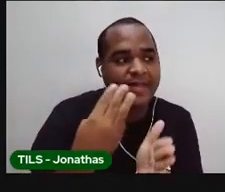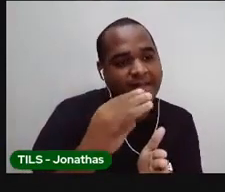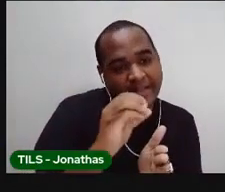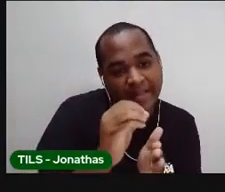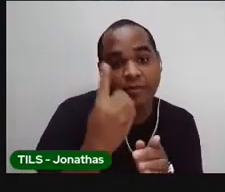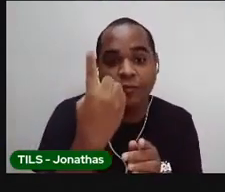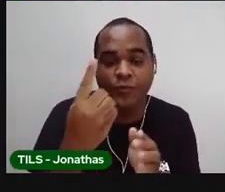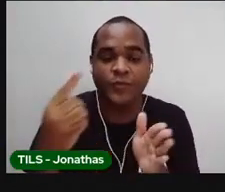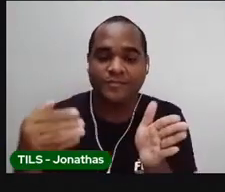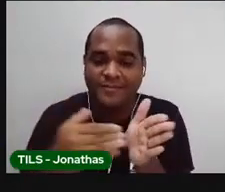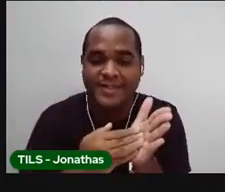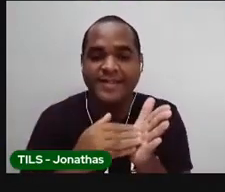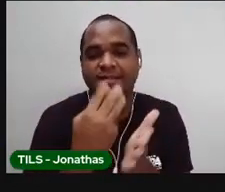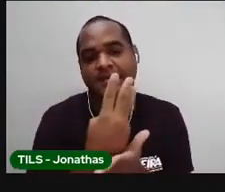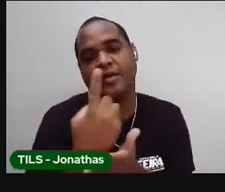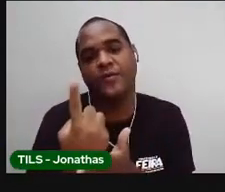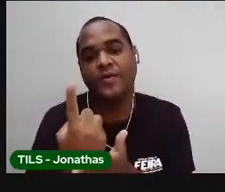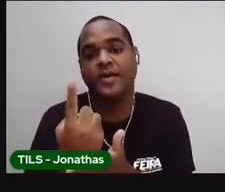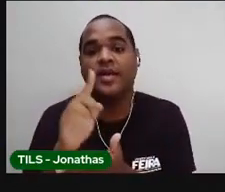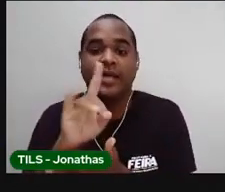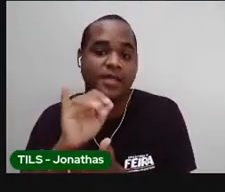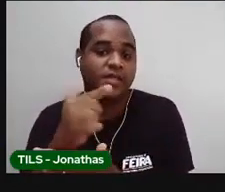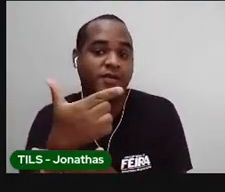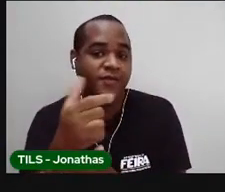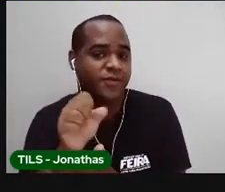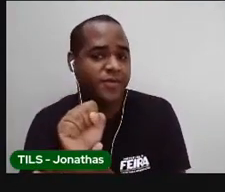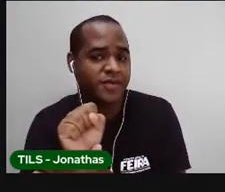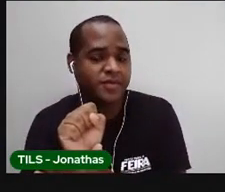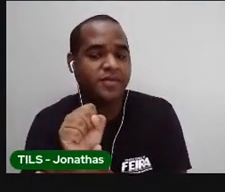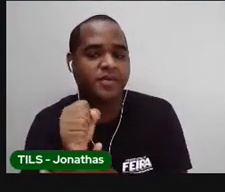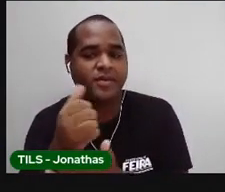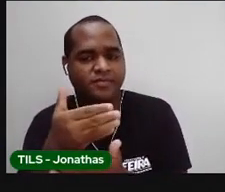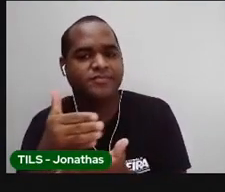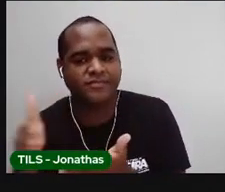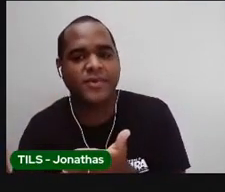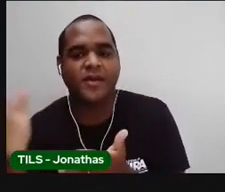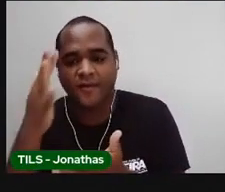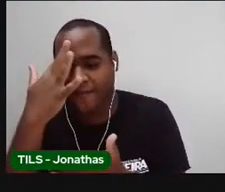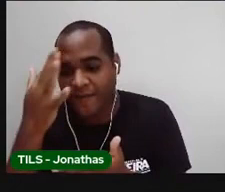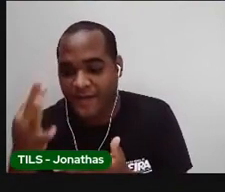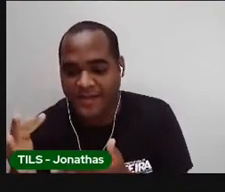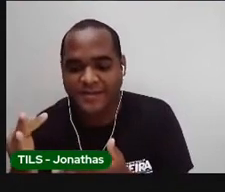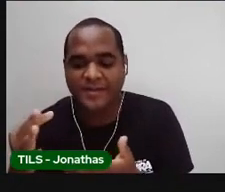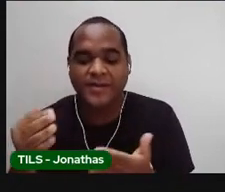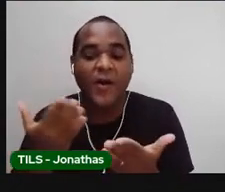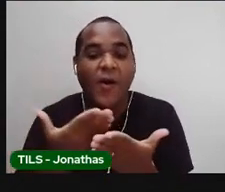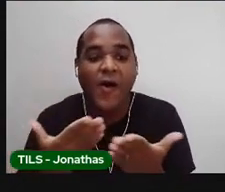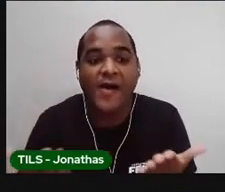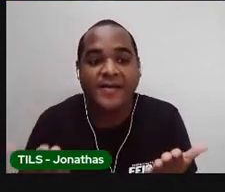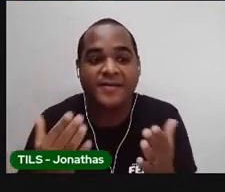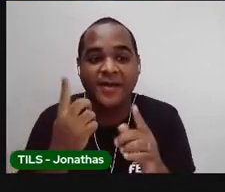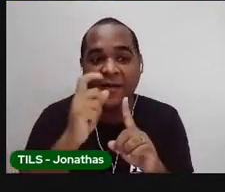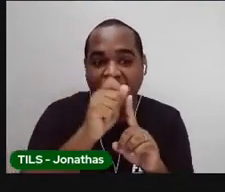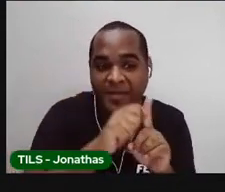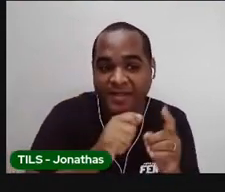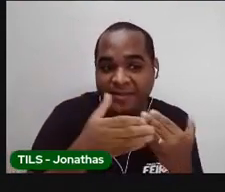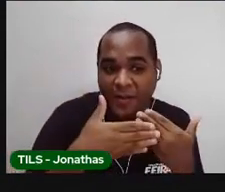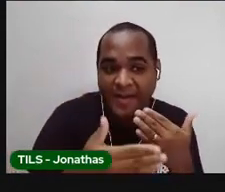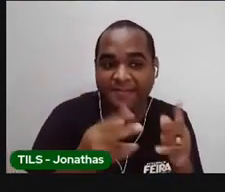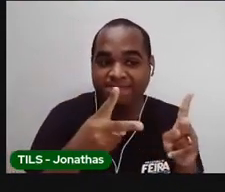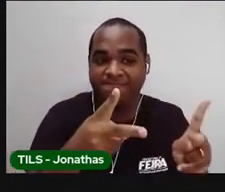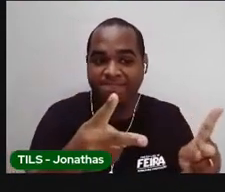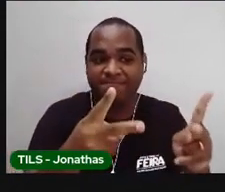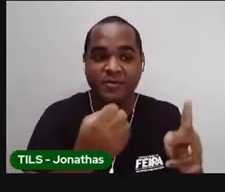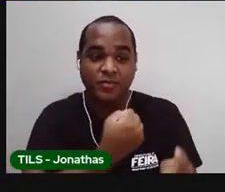31 ou de 1 a 28 ou 29 se for fevereiro. Olha, o mês começa sempre no